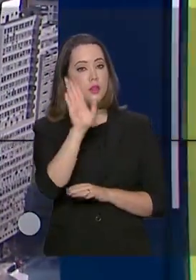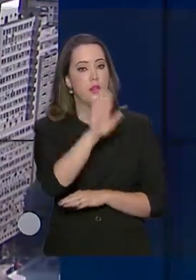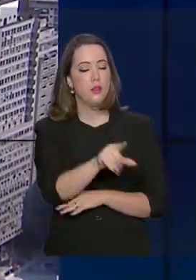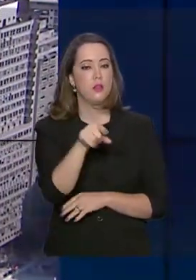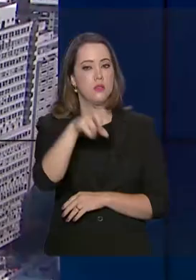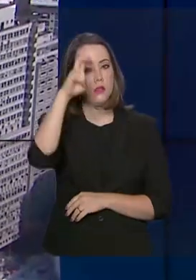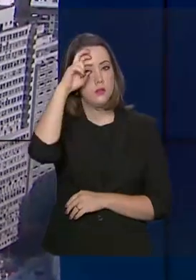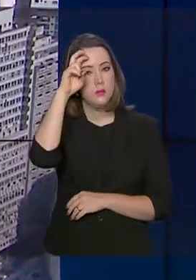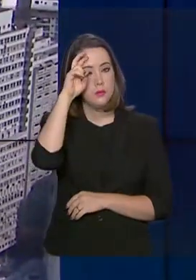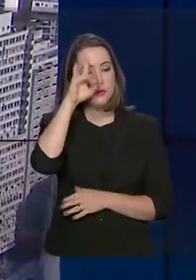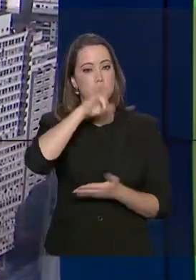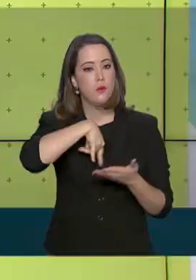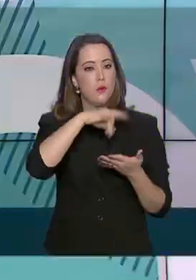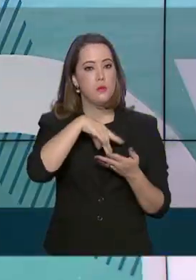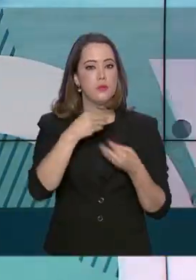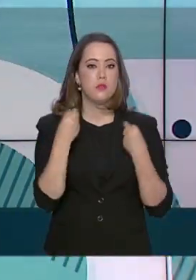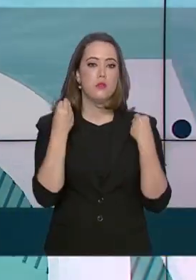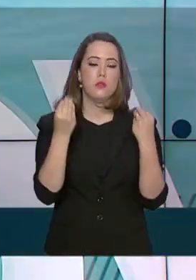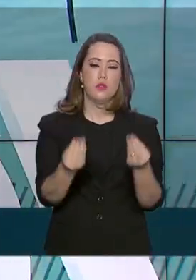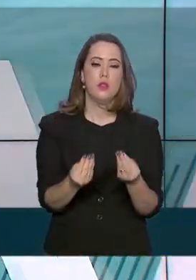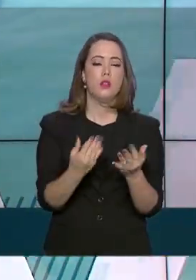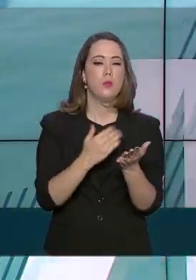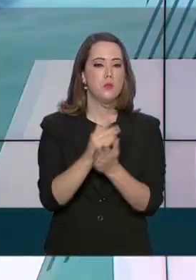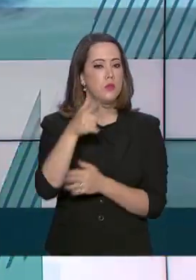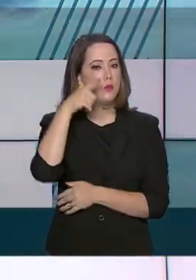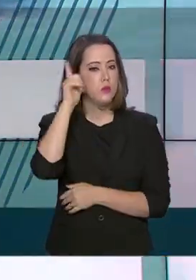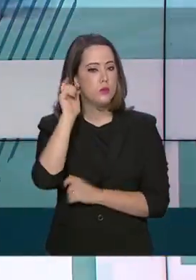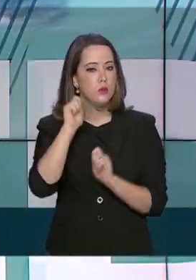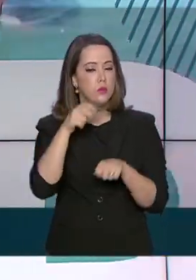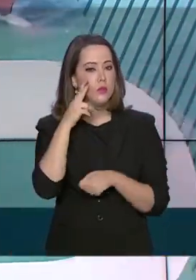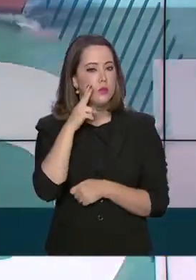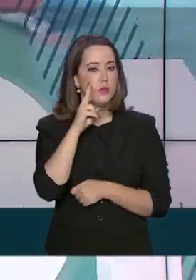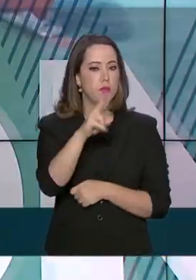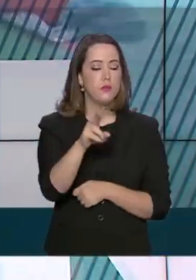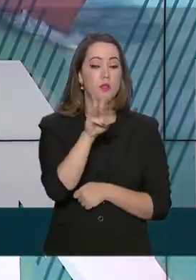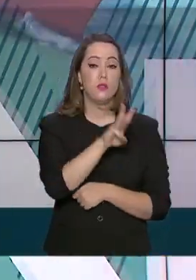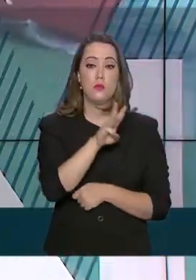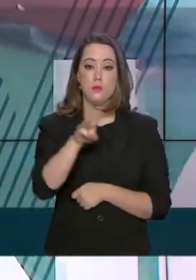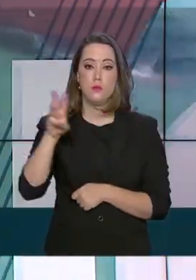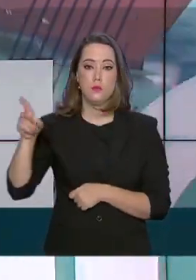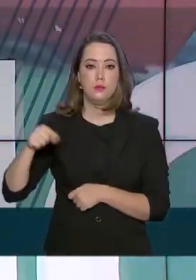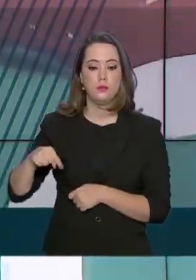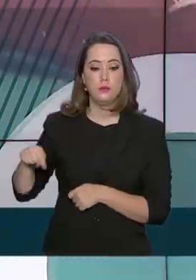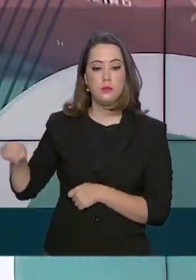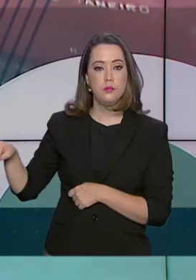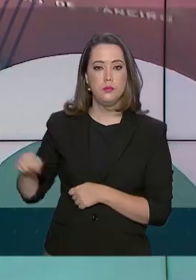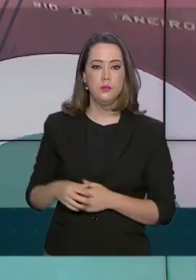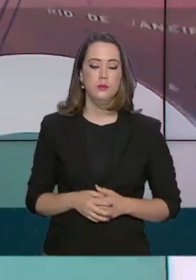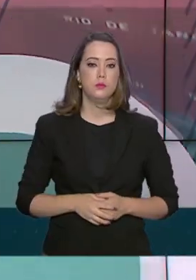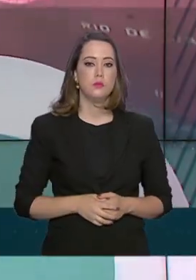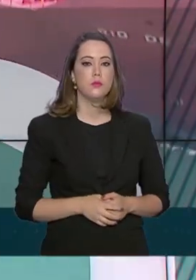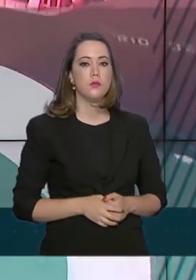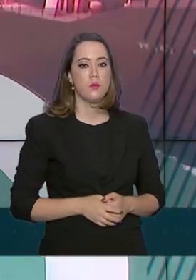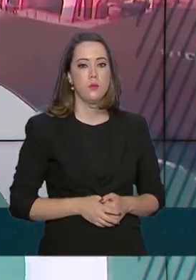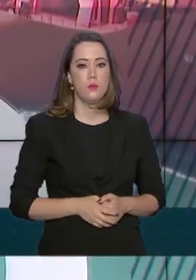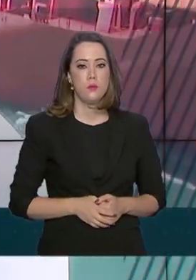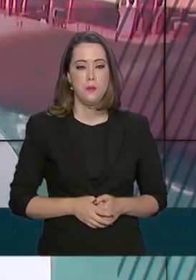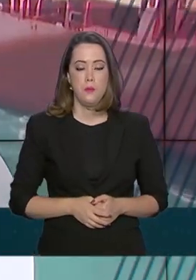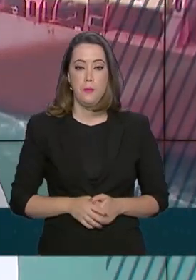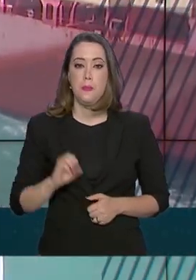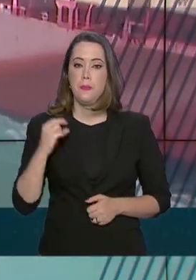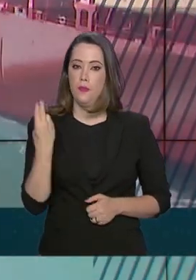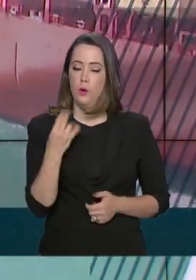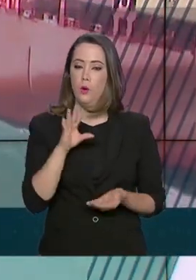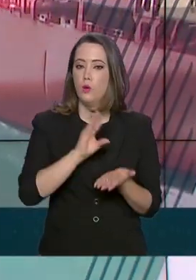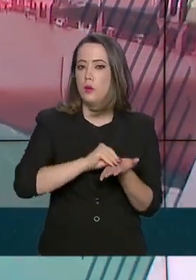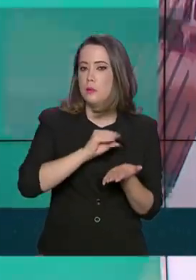O cartão de confirmação está disponível desde ontem e pode ser acessado na página do participante, no site que aparece aí na sua tela